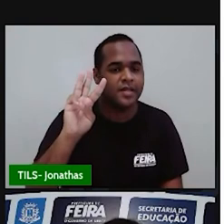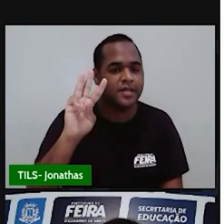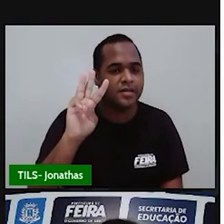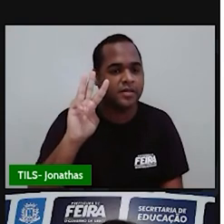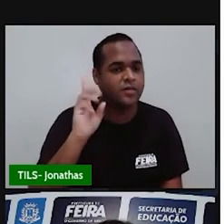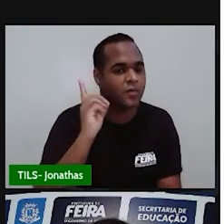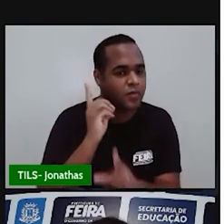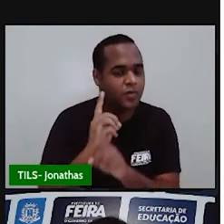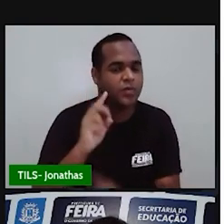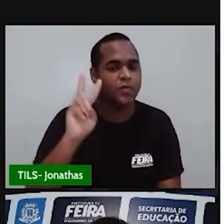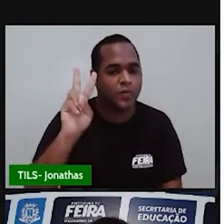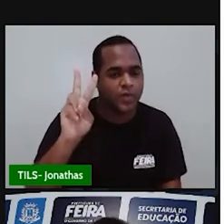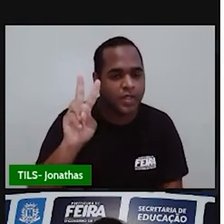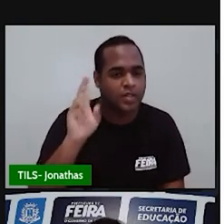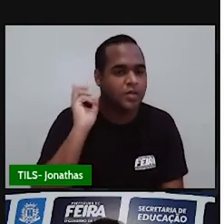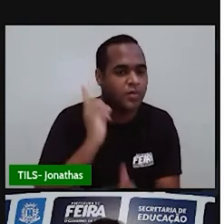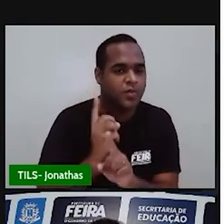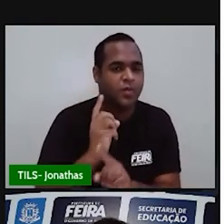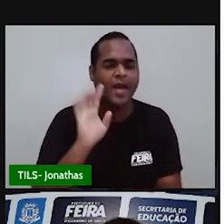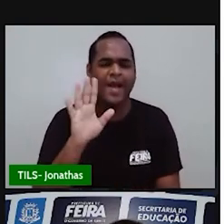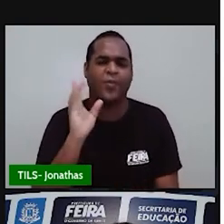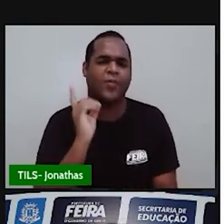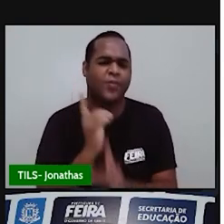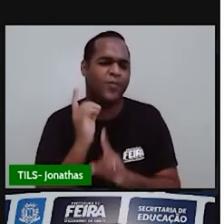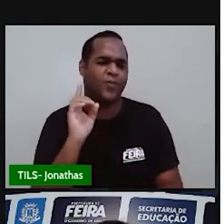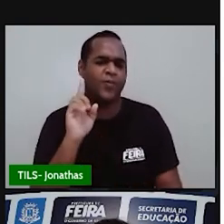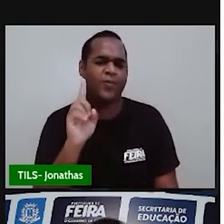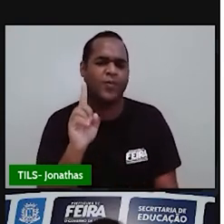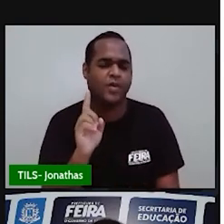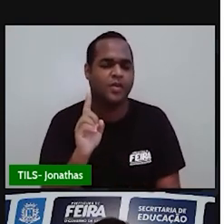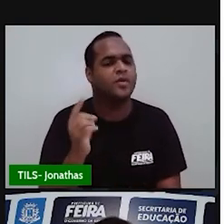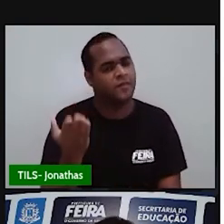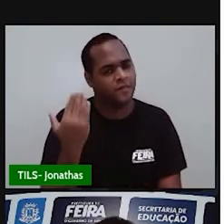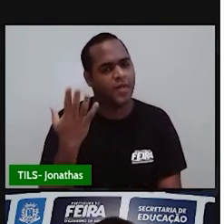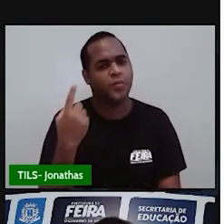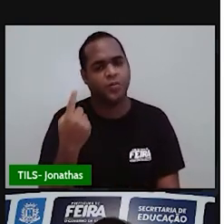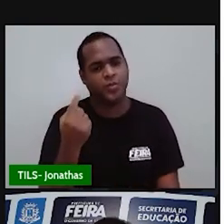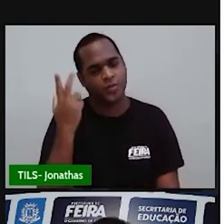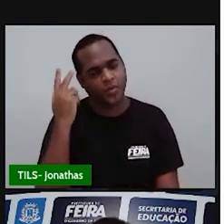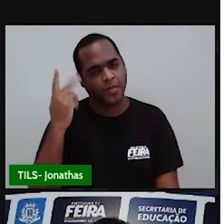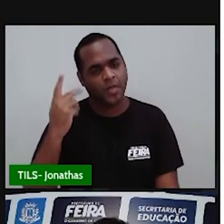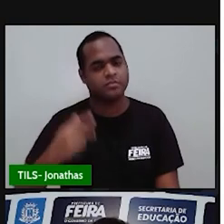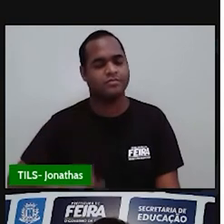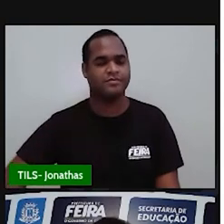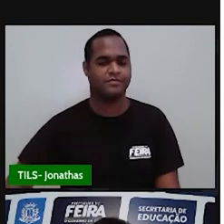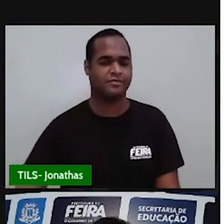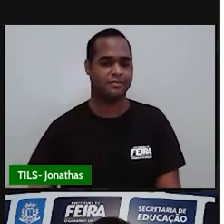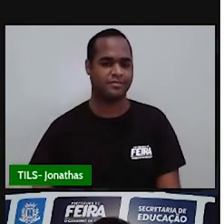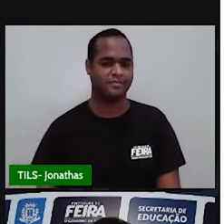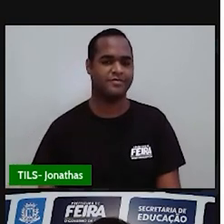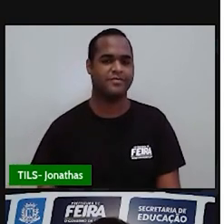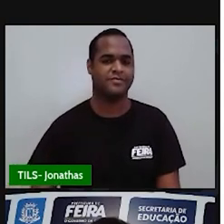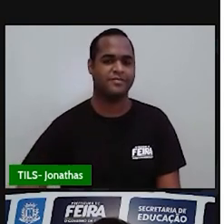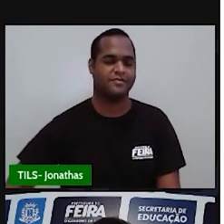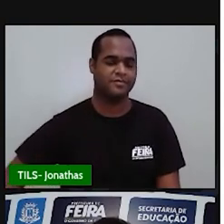Achou duas, vem com as duas. Ah, professor, só achei uma. Vem com a uma, tá? Que vai dar certo. Beleza?